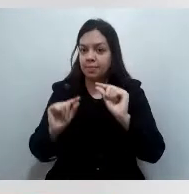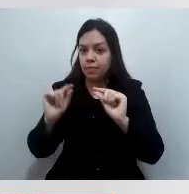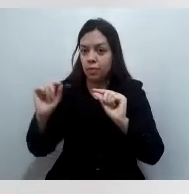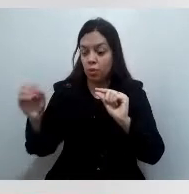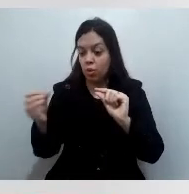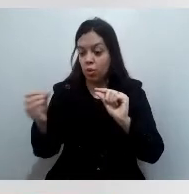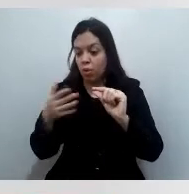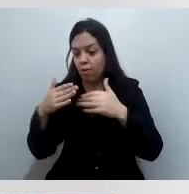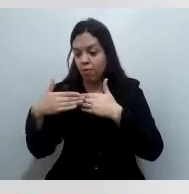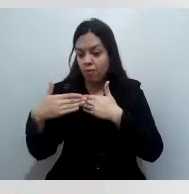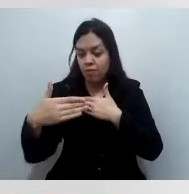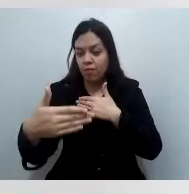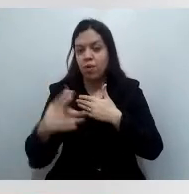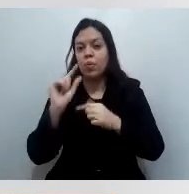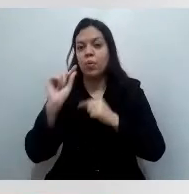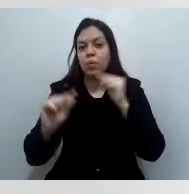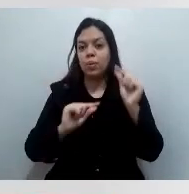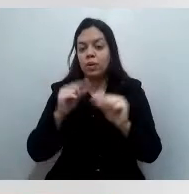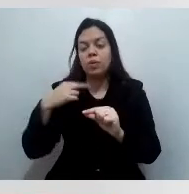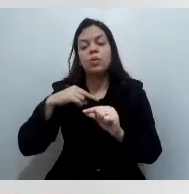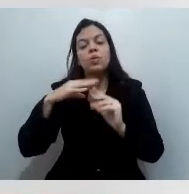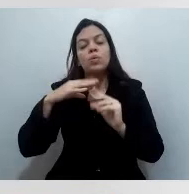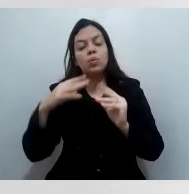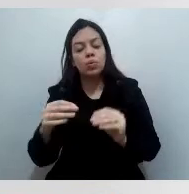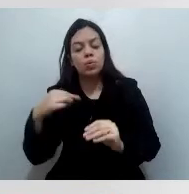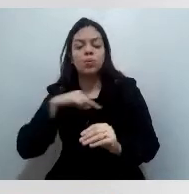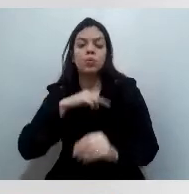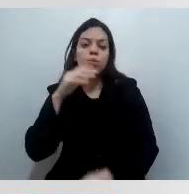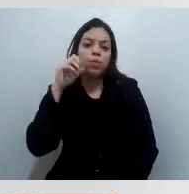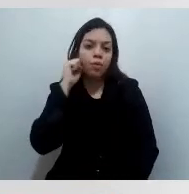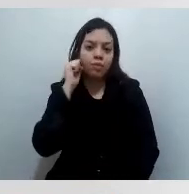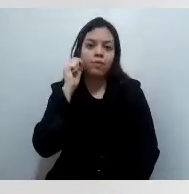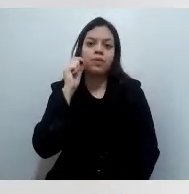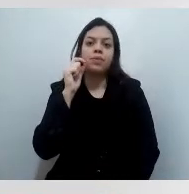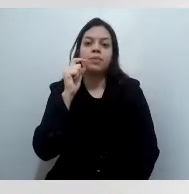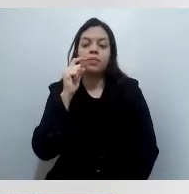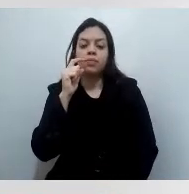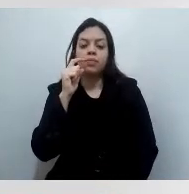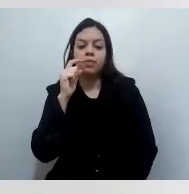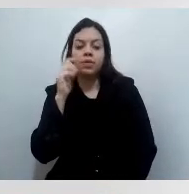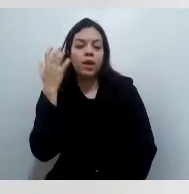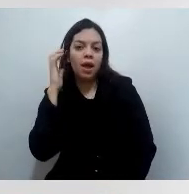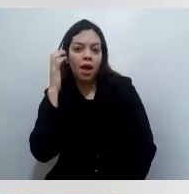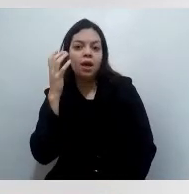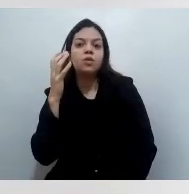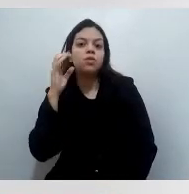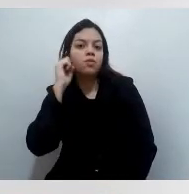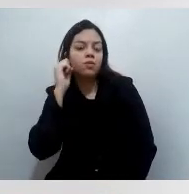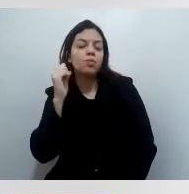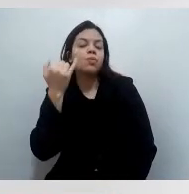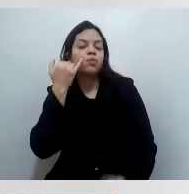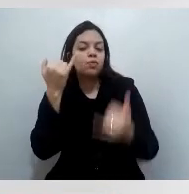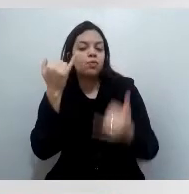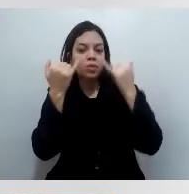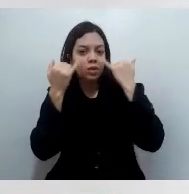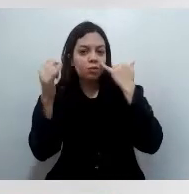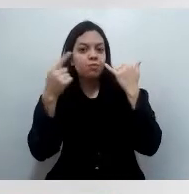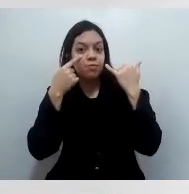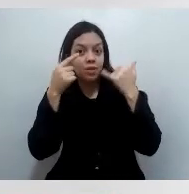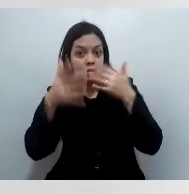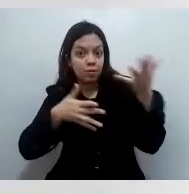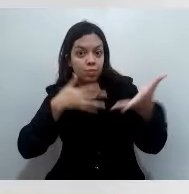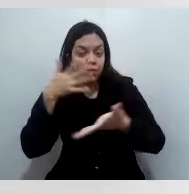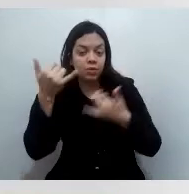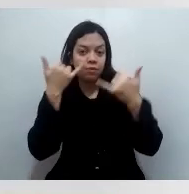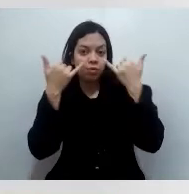todos nós ouvimos, né, a população viu nas rádios uma indicação do Ministério da Saúde,